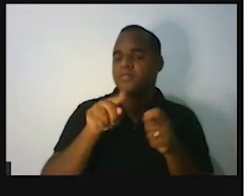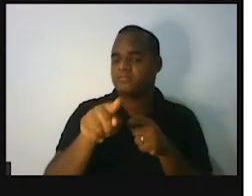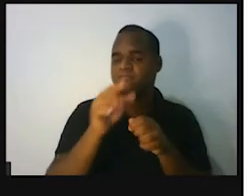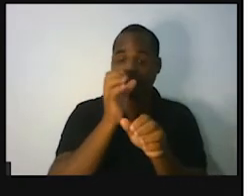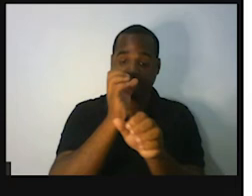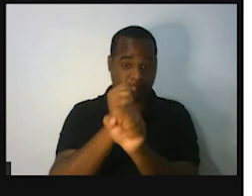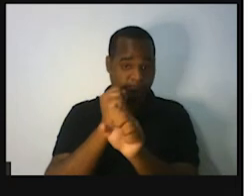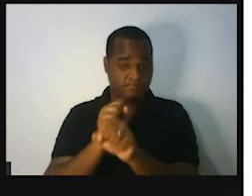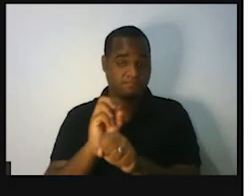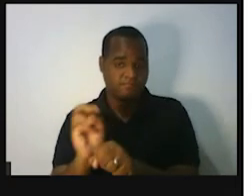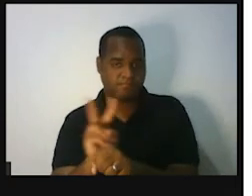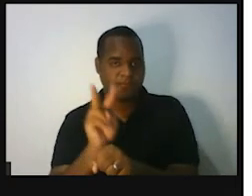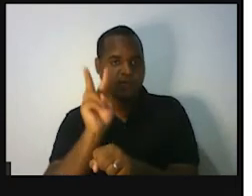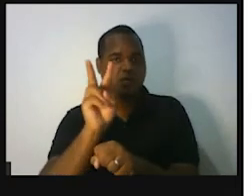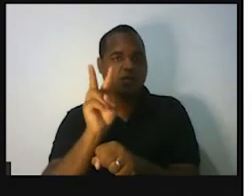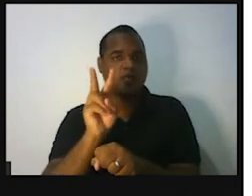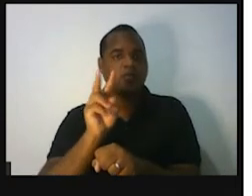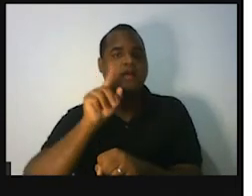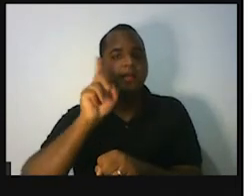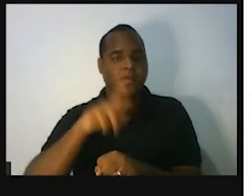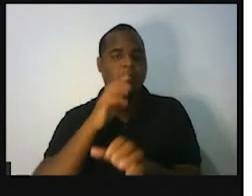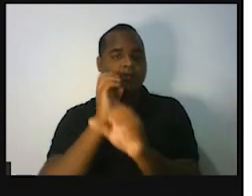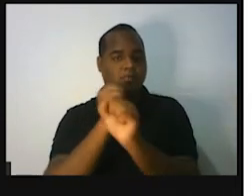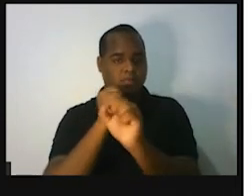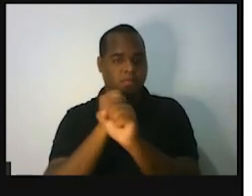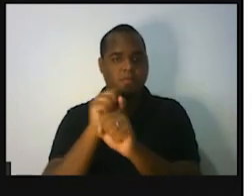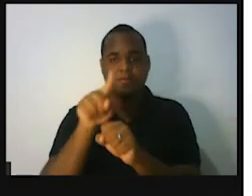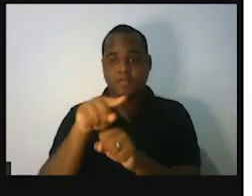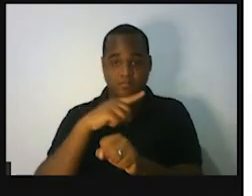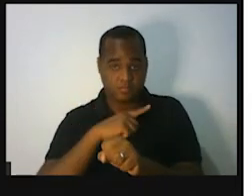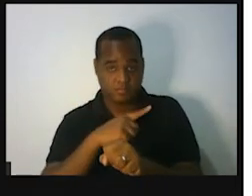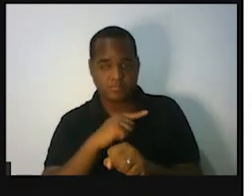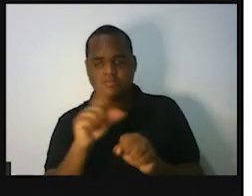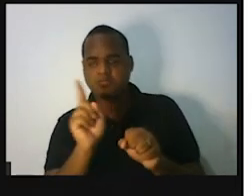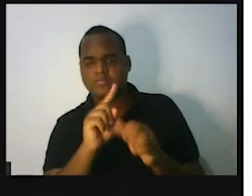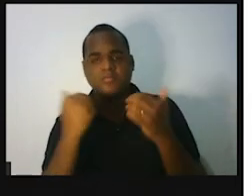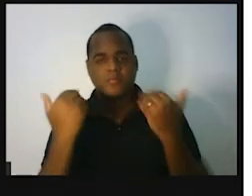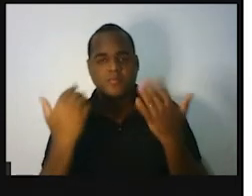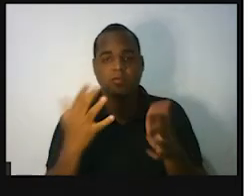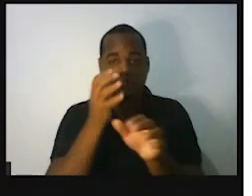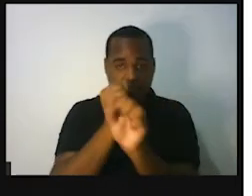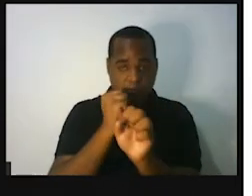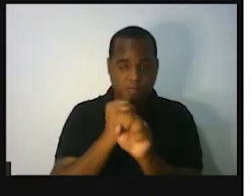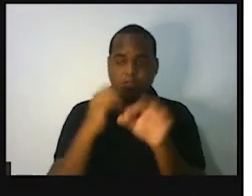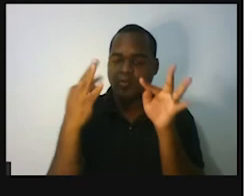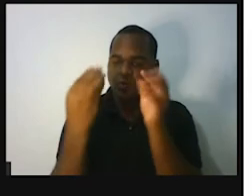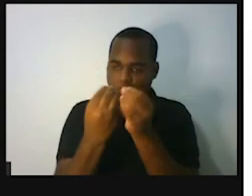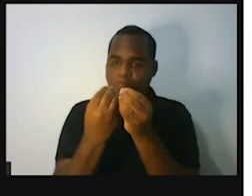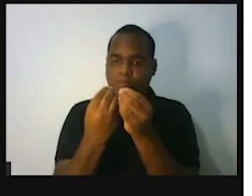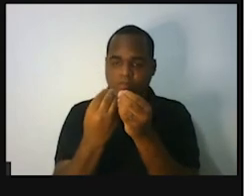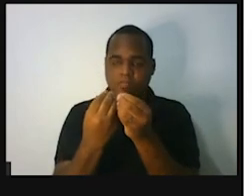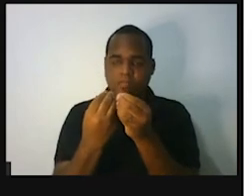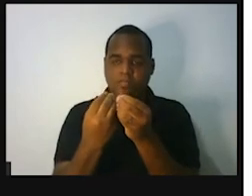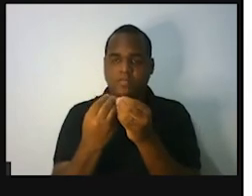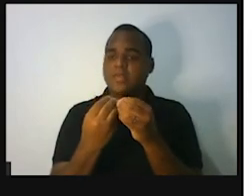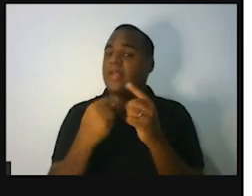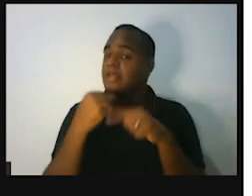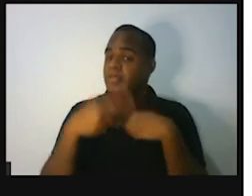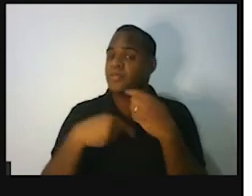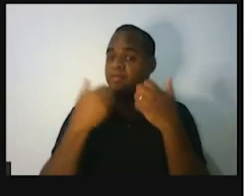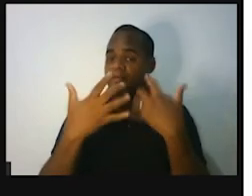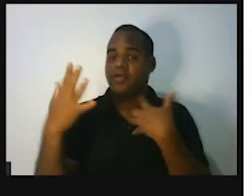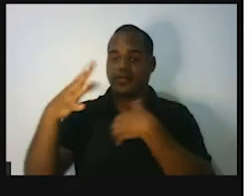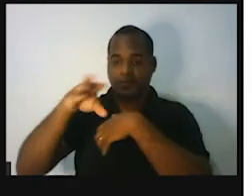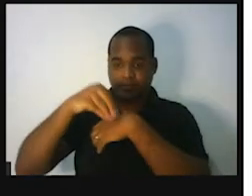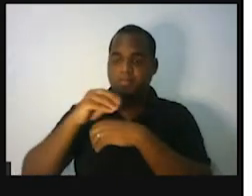os valores, a quantidade de valores que você tiver. Você vai fazer uma soma com todos eles. E depois vai pegar o